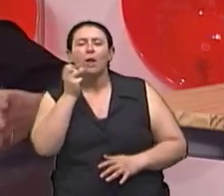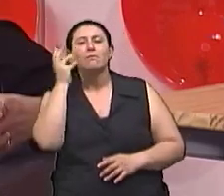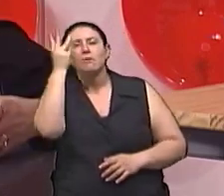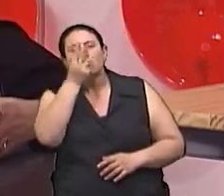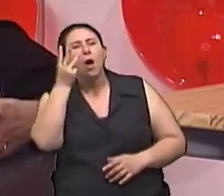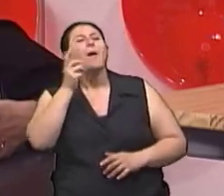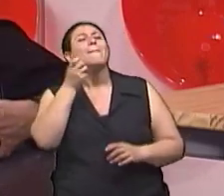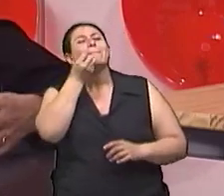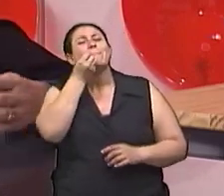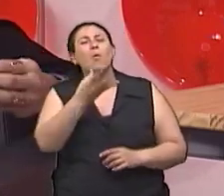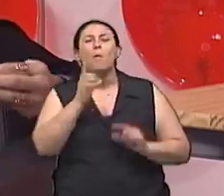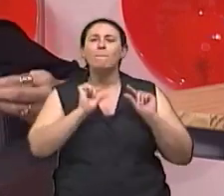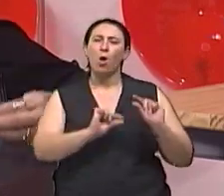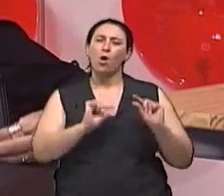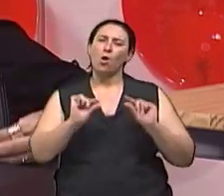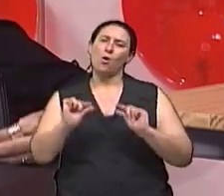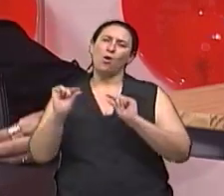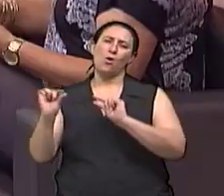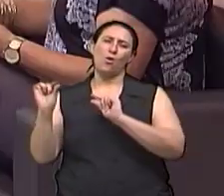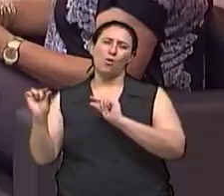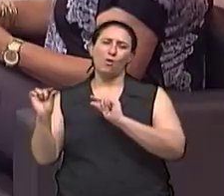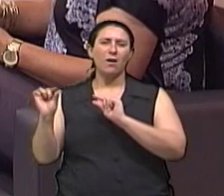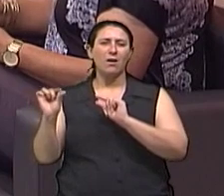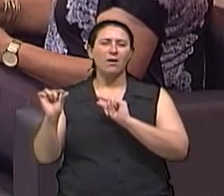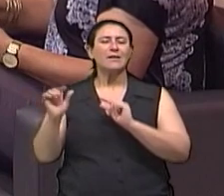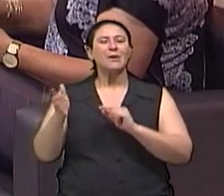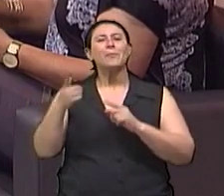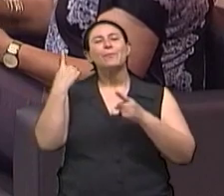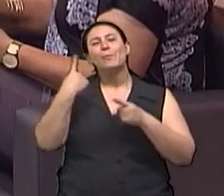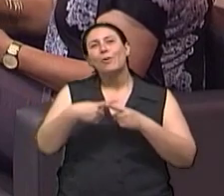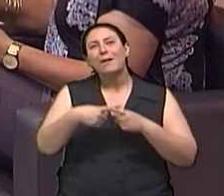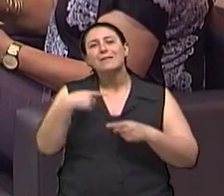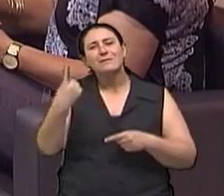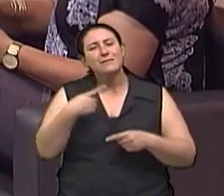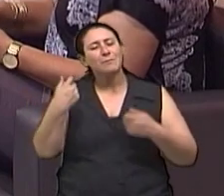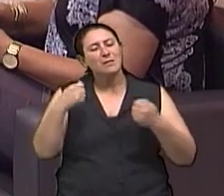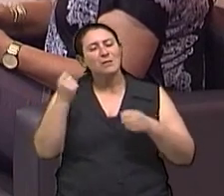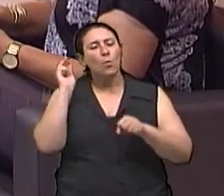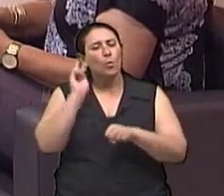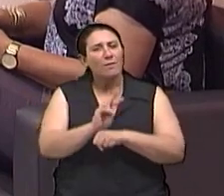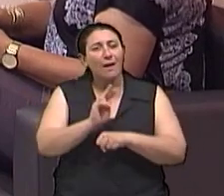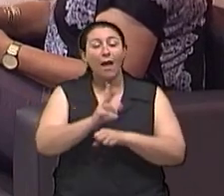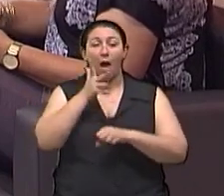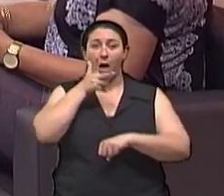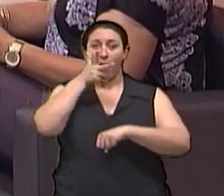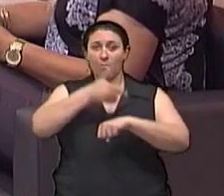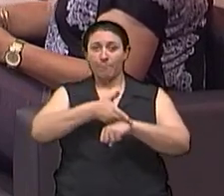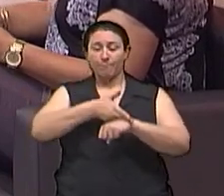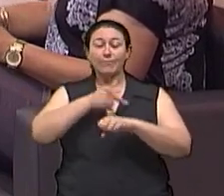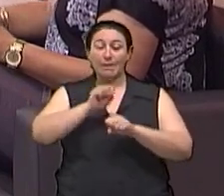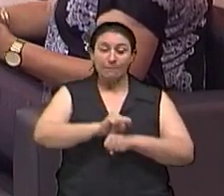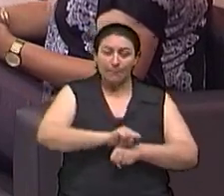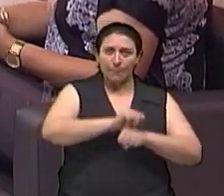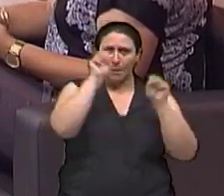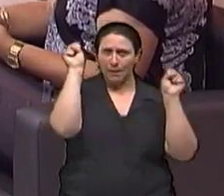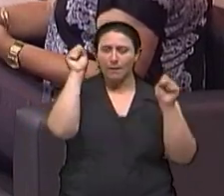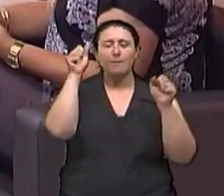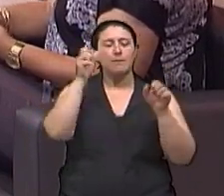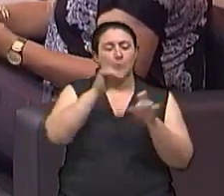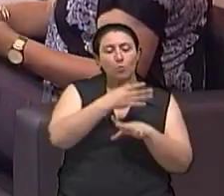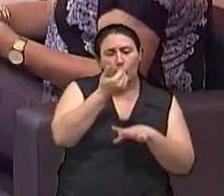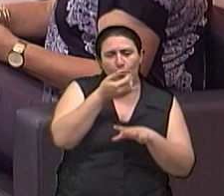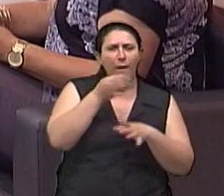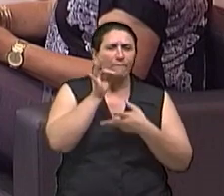volume E começando sempre Na refeição principal Com as saladas